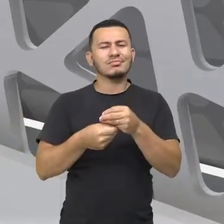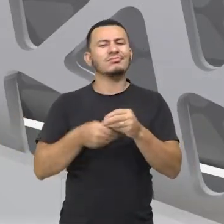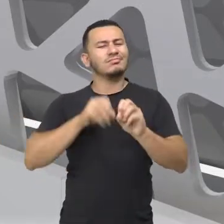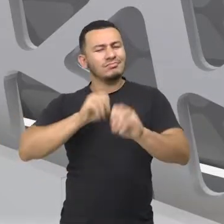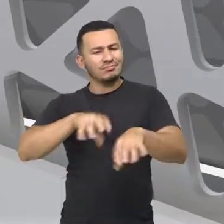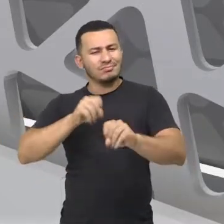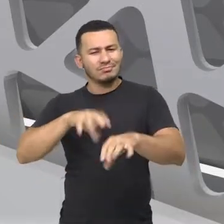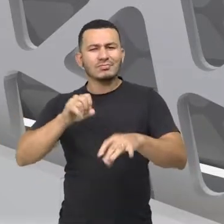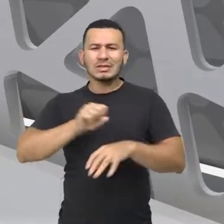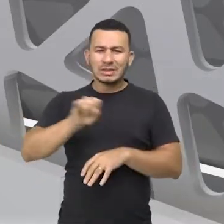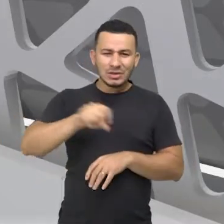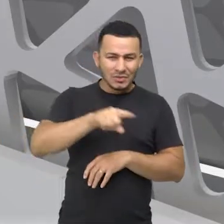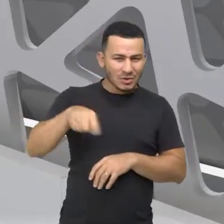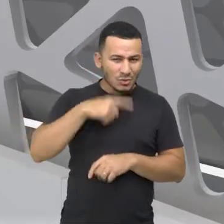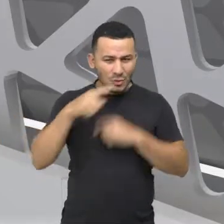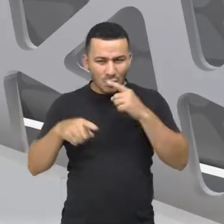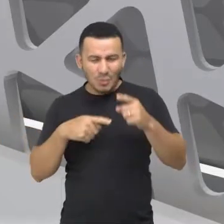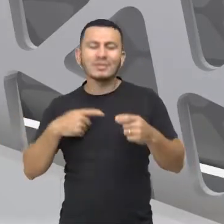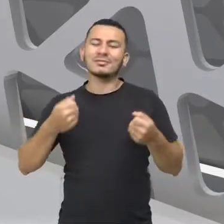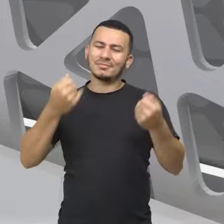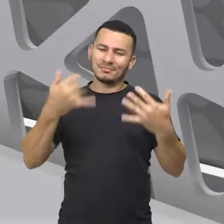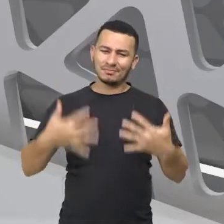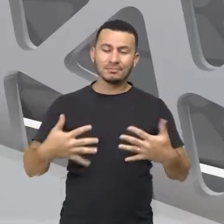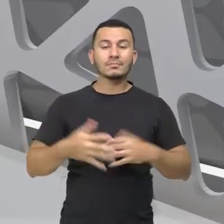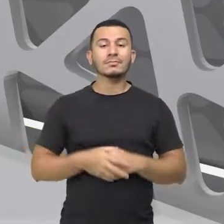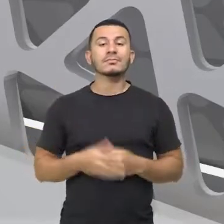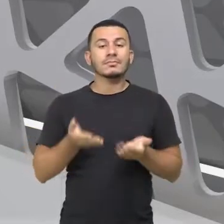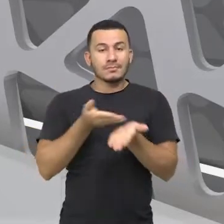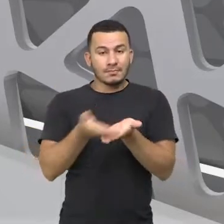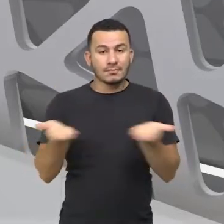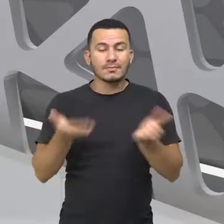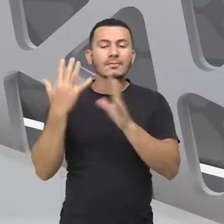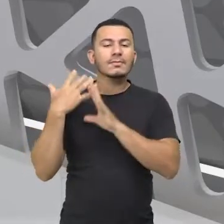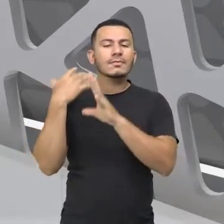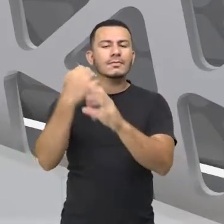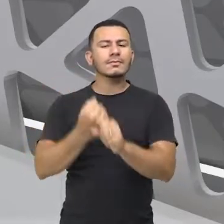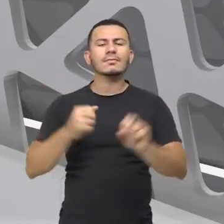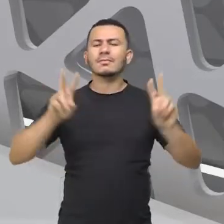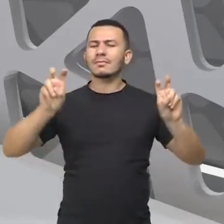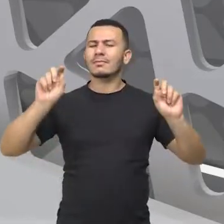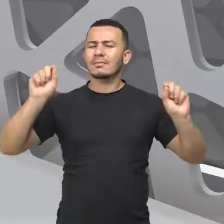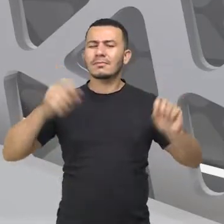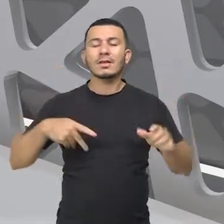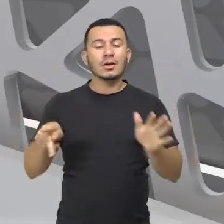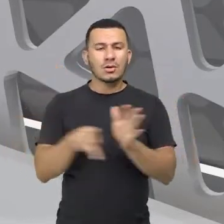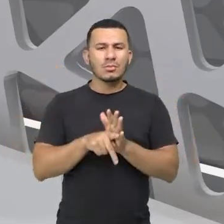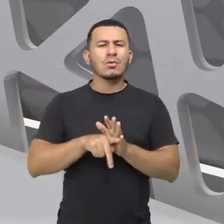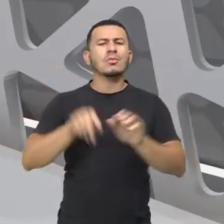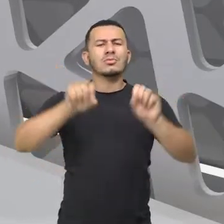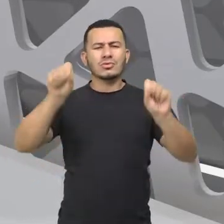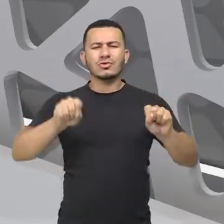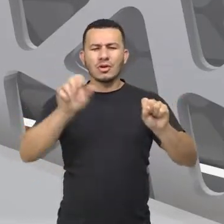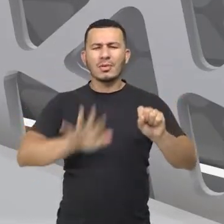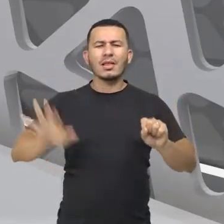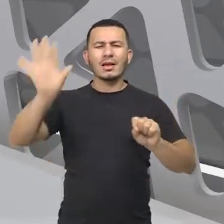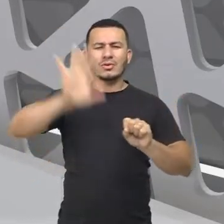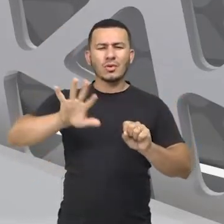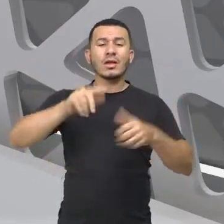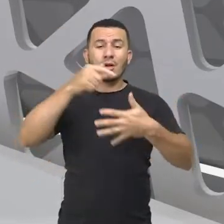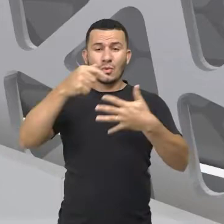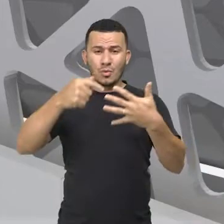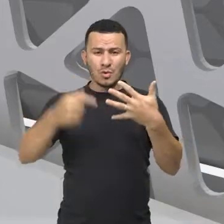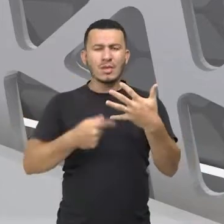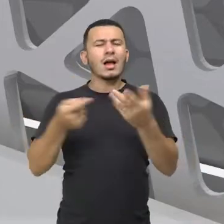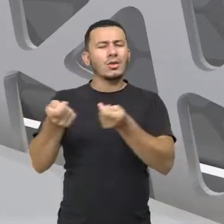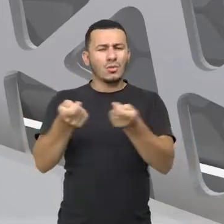assim ainda em dúvida com vocês. Nós vamos começar a nossa revisão falando sobre Sistema Nacional das Unidades de